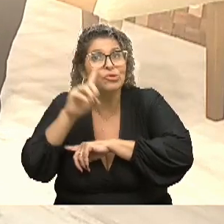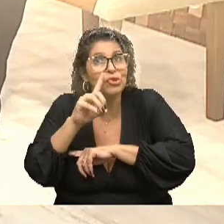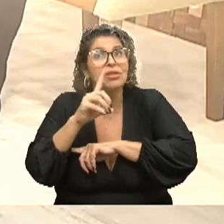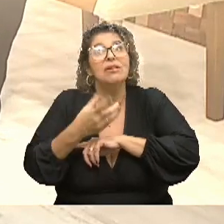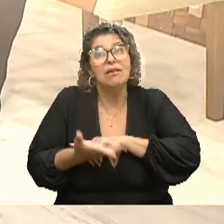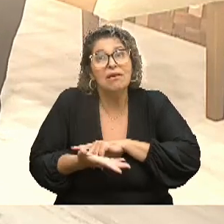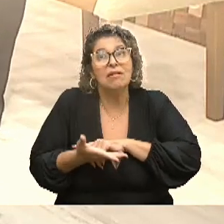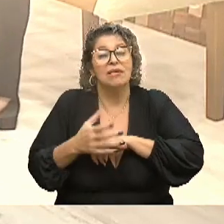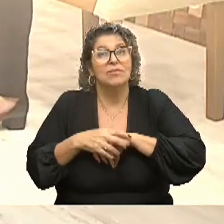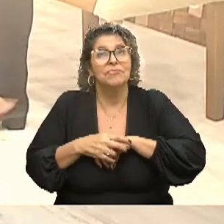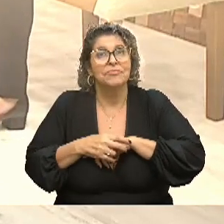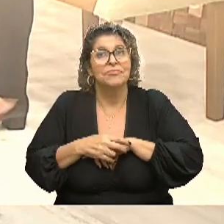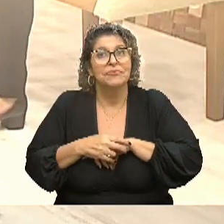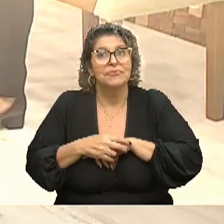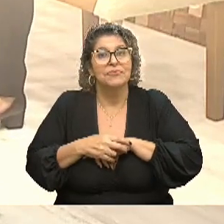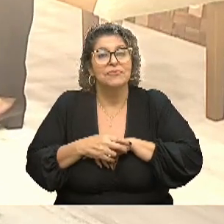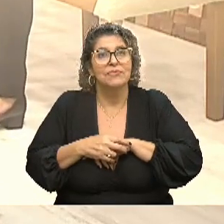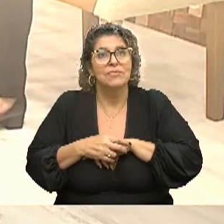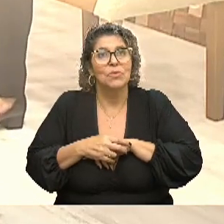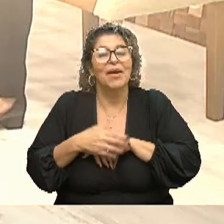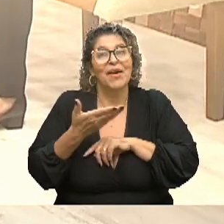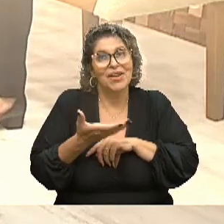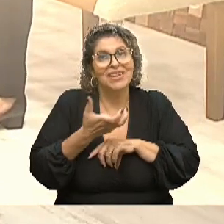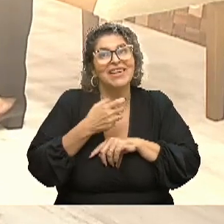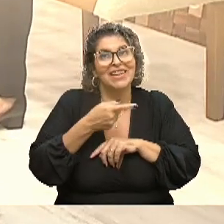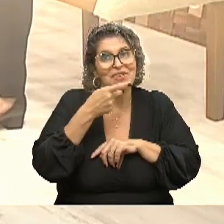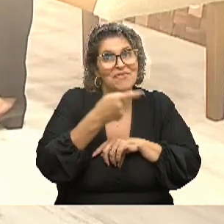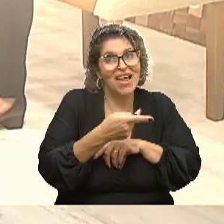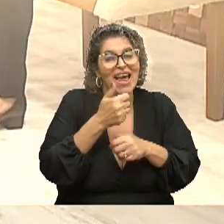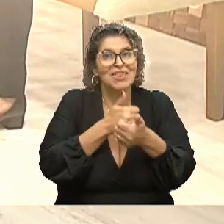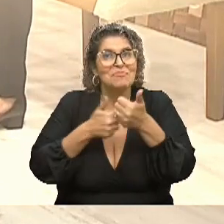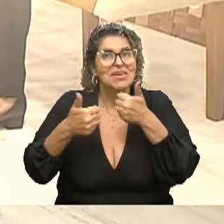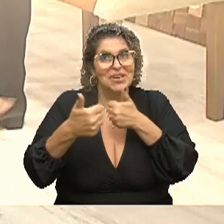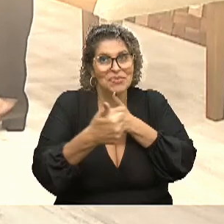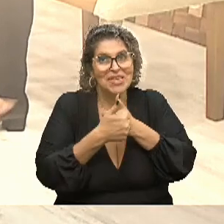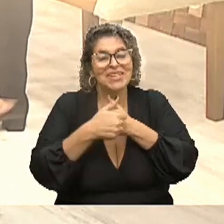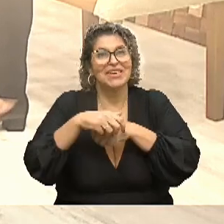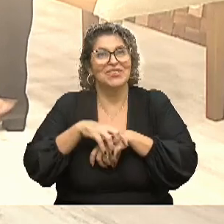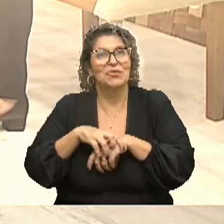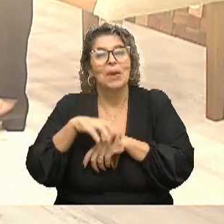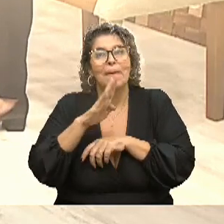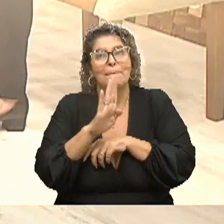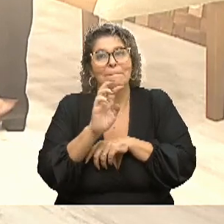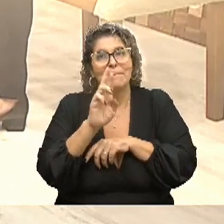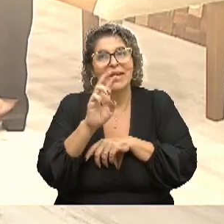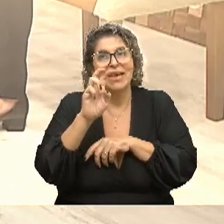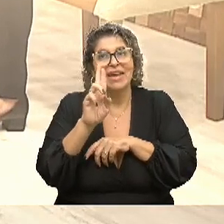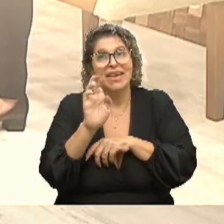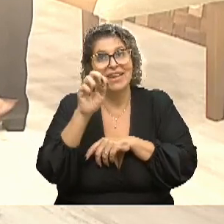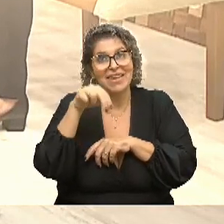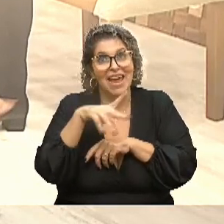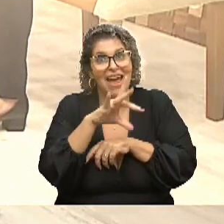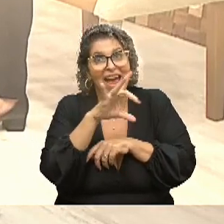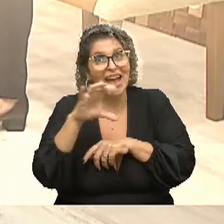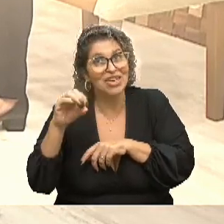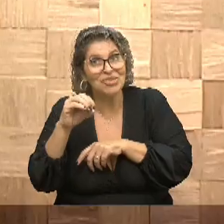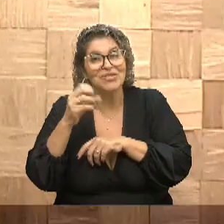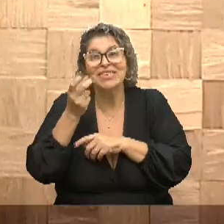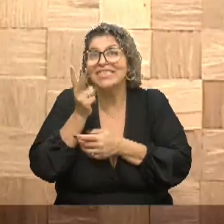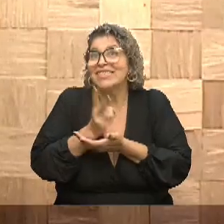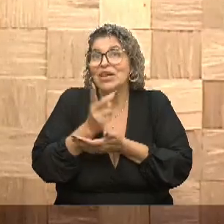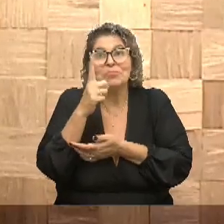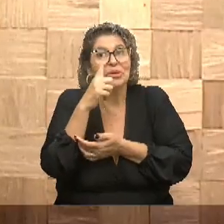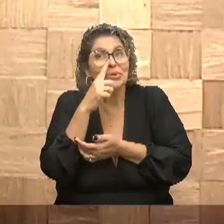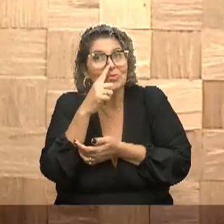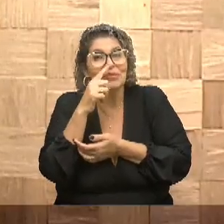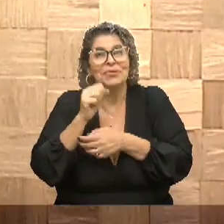conosco agora, eu queria ouvir um pouquinho do Bernardo, se a gente desse um protagonismo para o Bernardo falar conosco. Bernardo, que sempre acompanha a mãe,